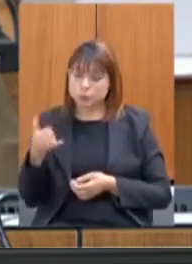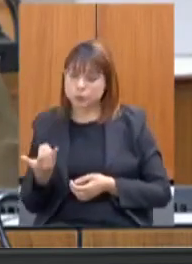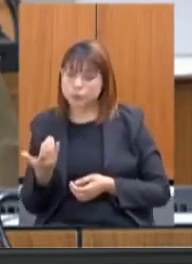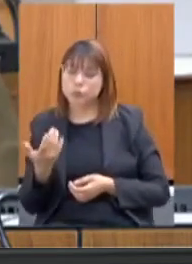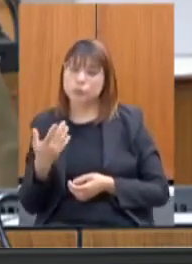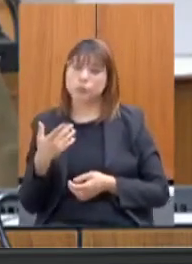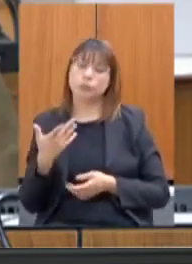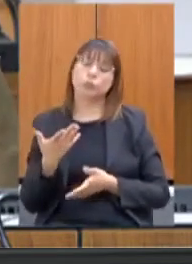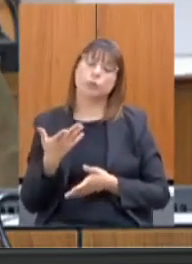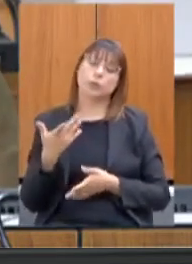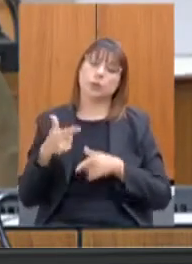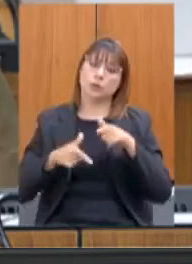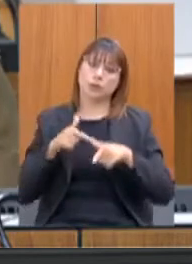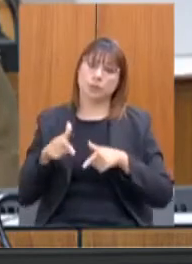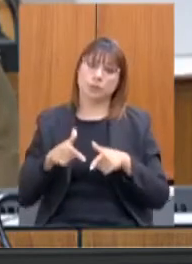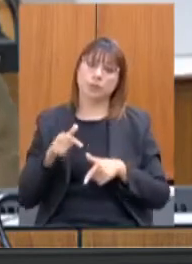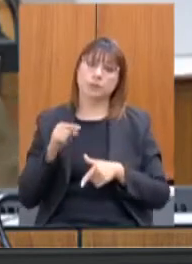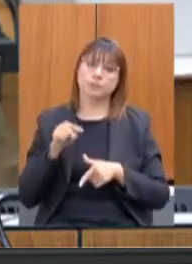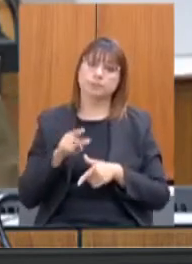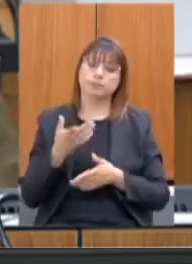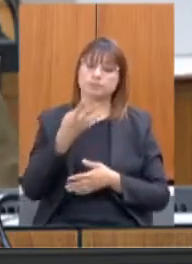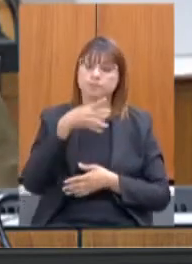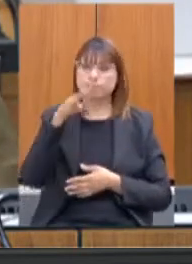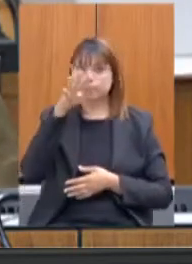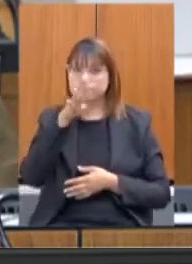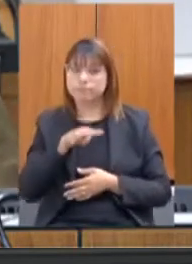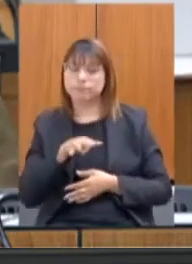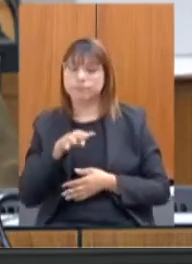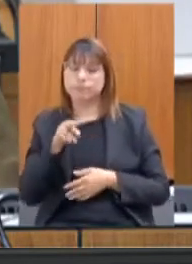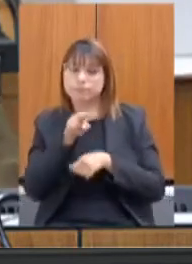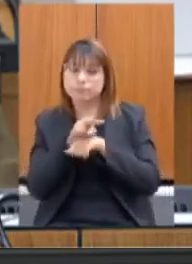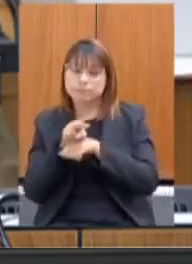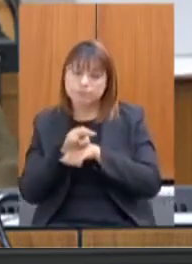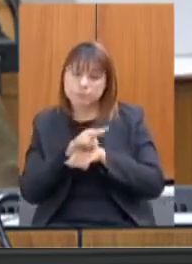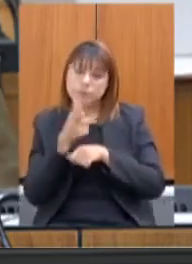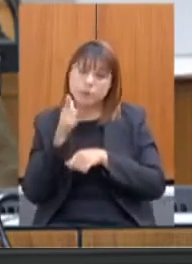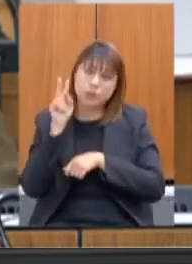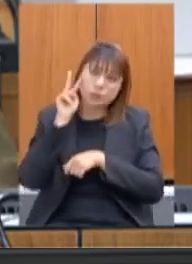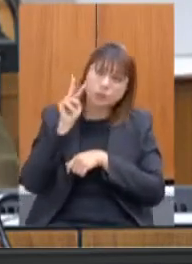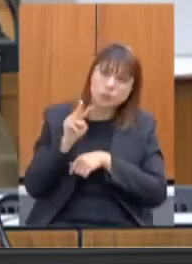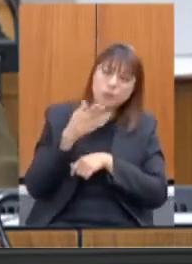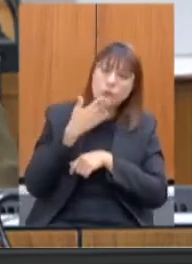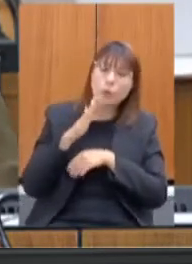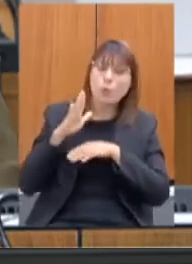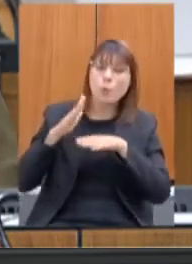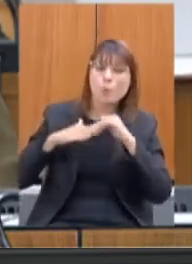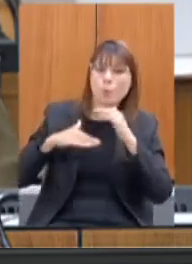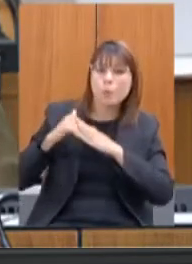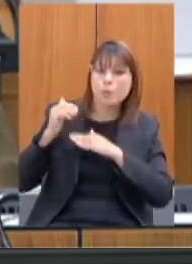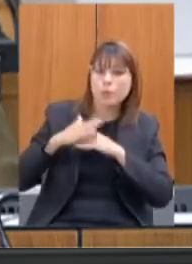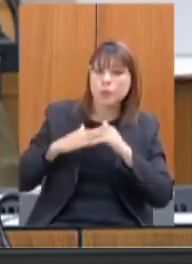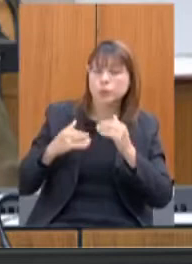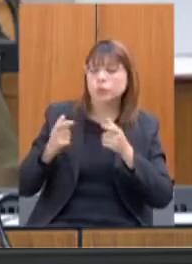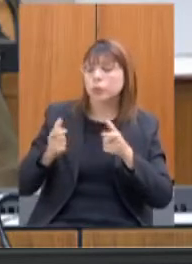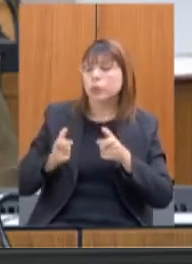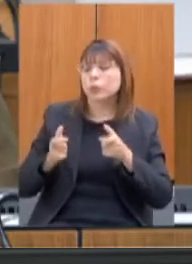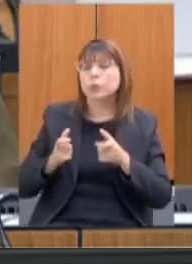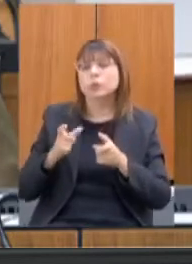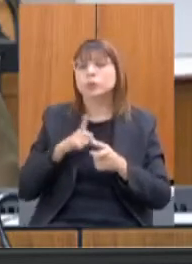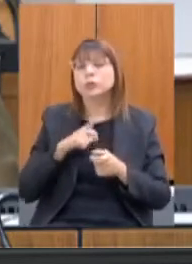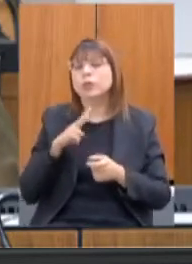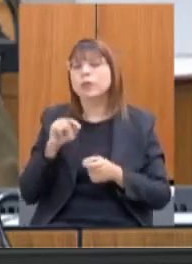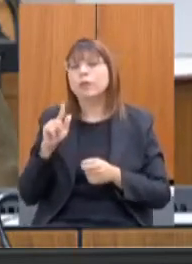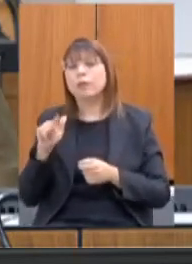painel de monitoramento do trabalho é um painel que a gente monitora quais são as profissões, aonde tem vaga,